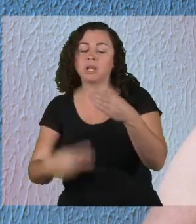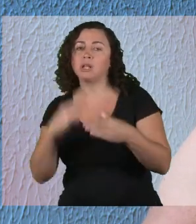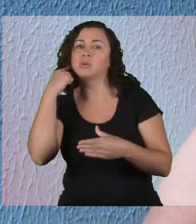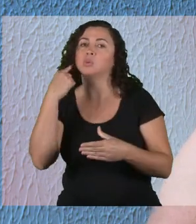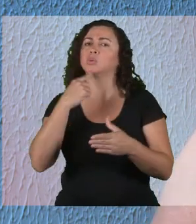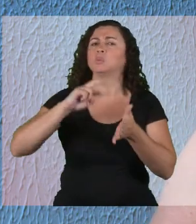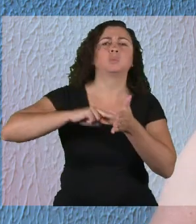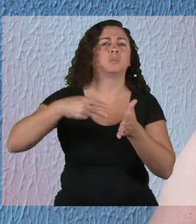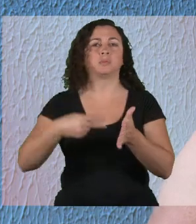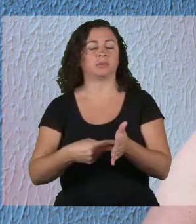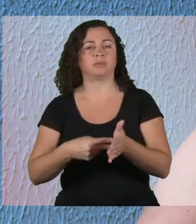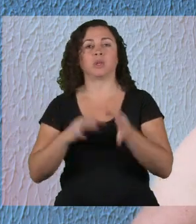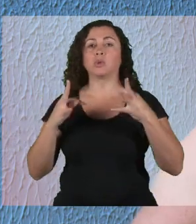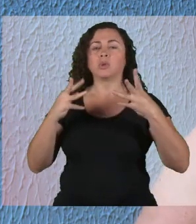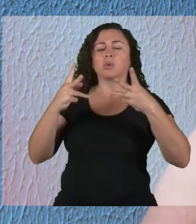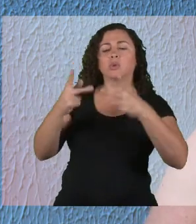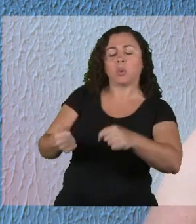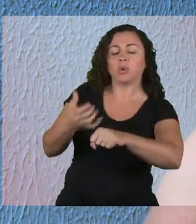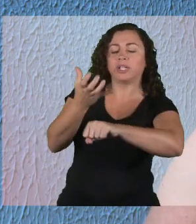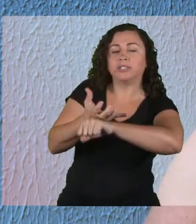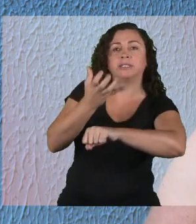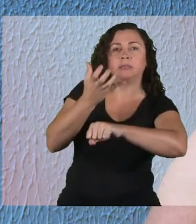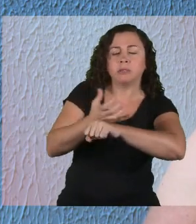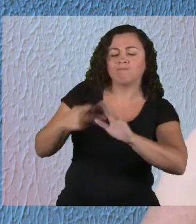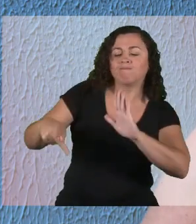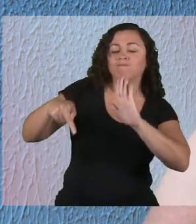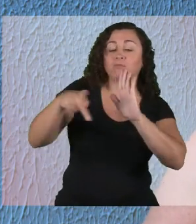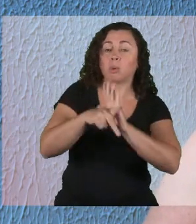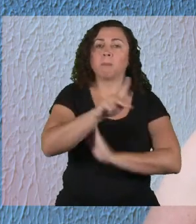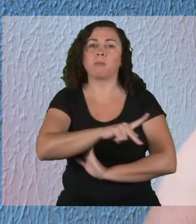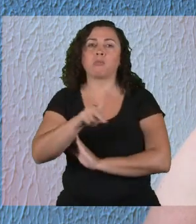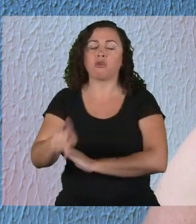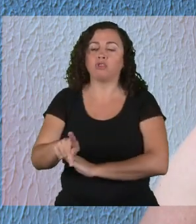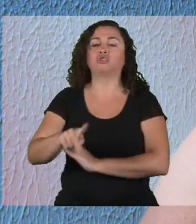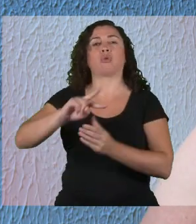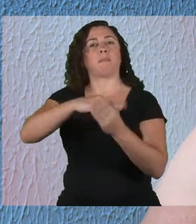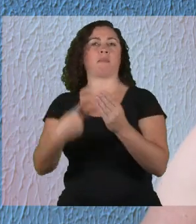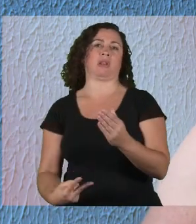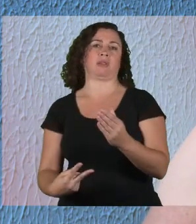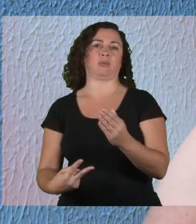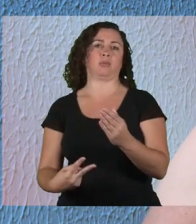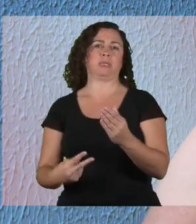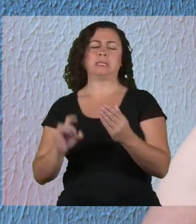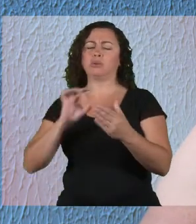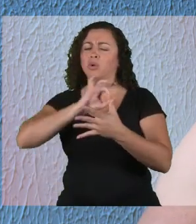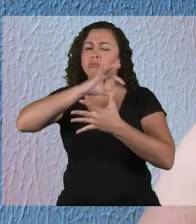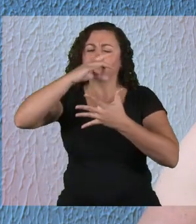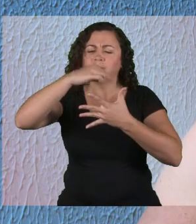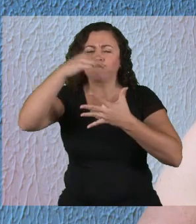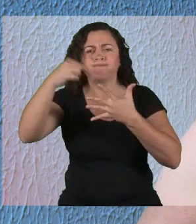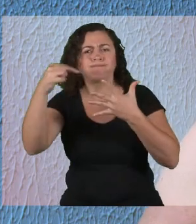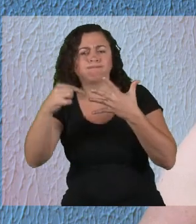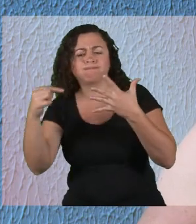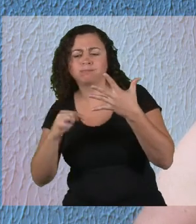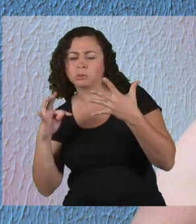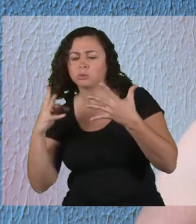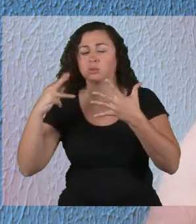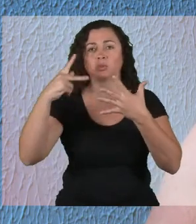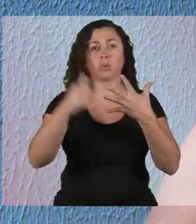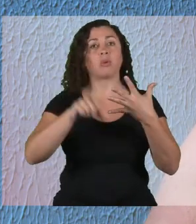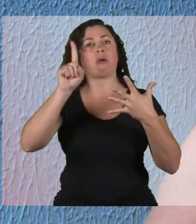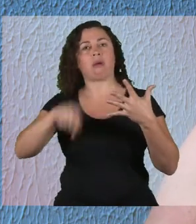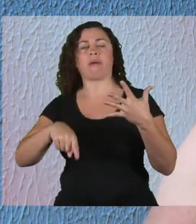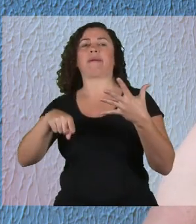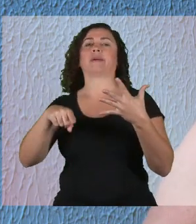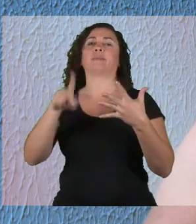onde a instrução, todas as disciplinas são dadas por licenciados bilíngues, todas